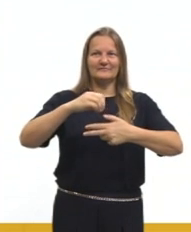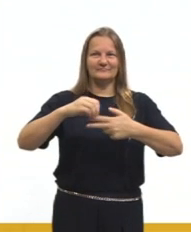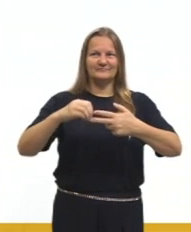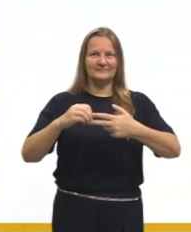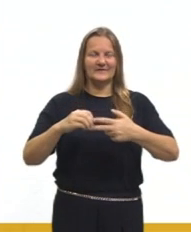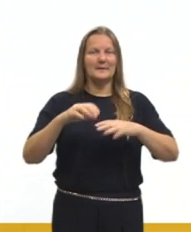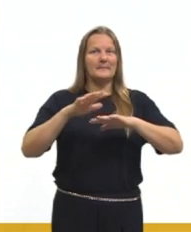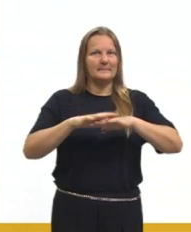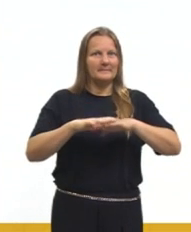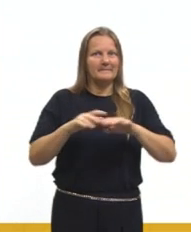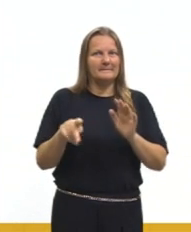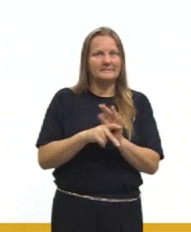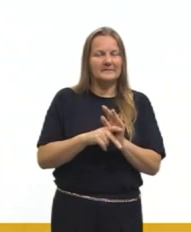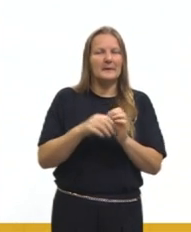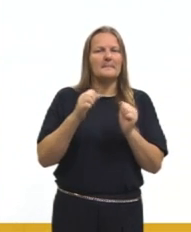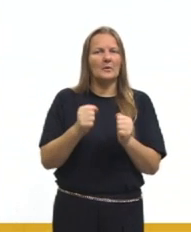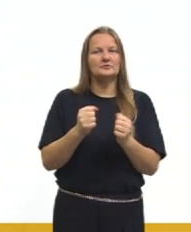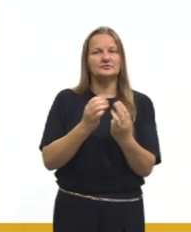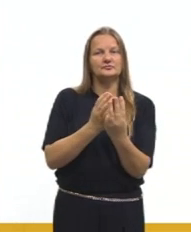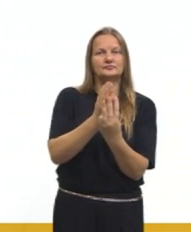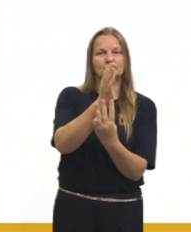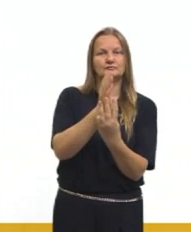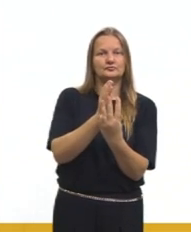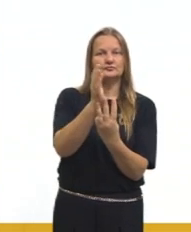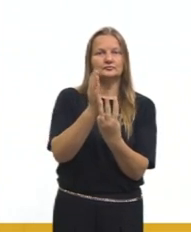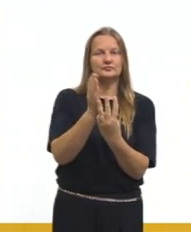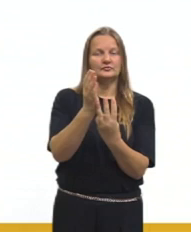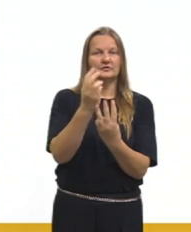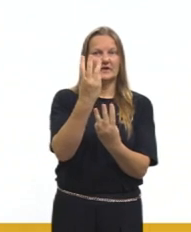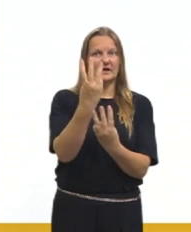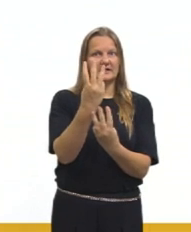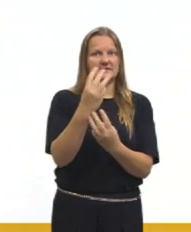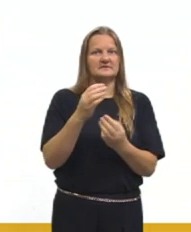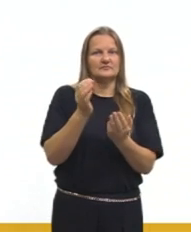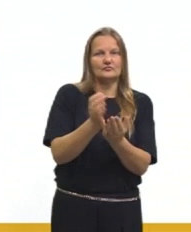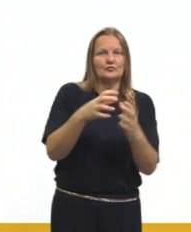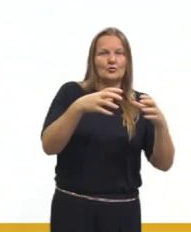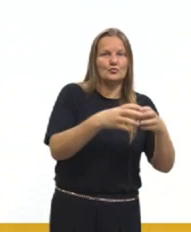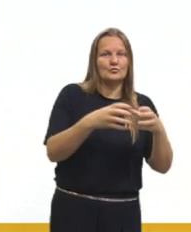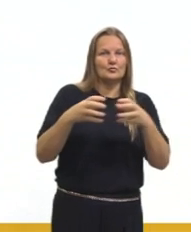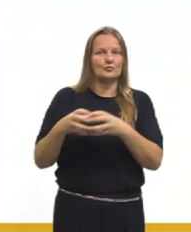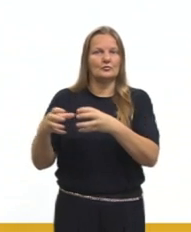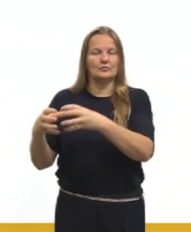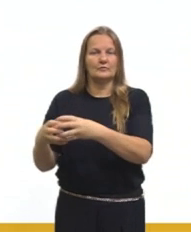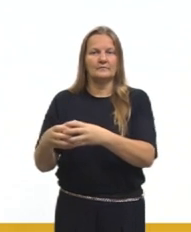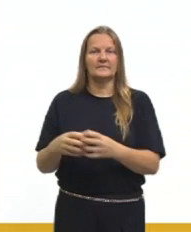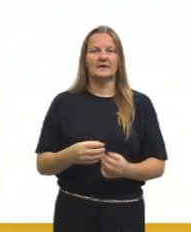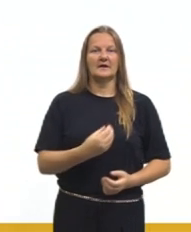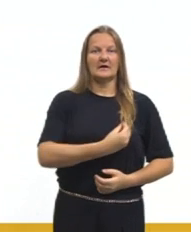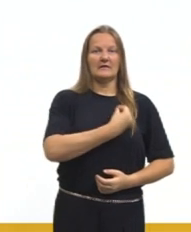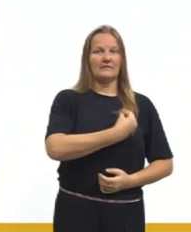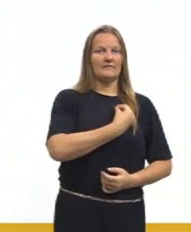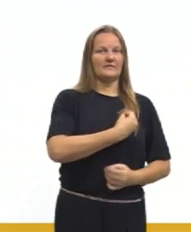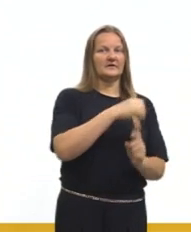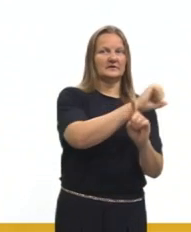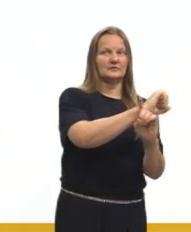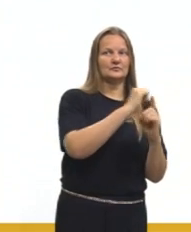matemática, a gente pode separar em três grandes áreas. Quais seriam elas? Vida e sociedade.